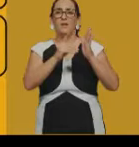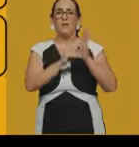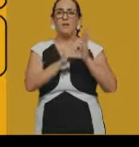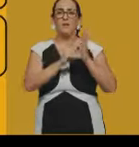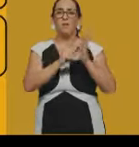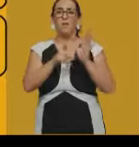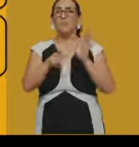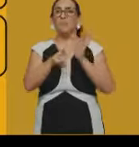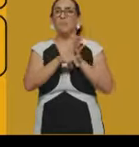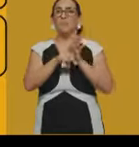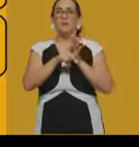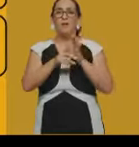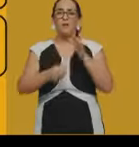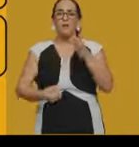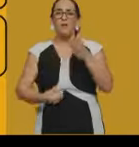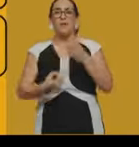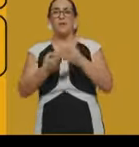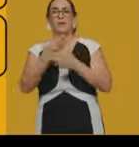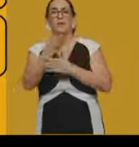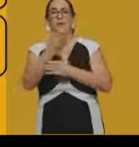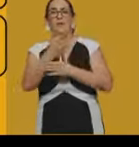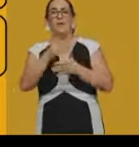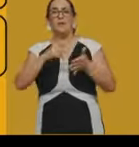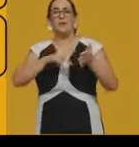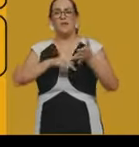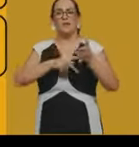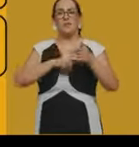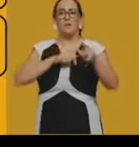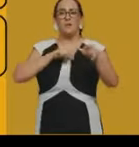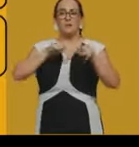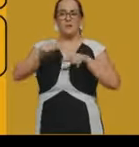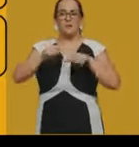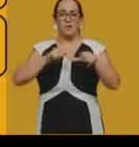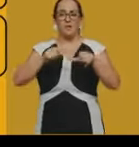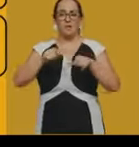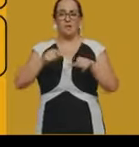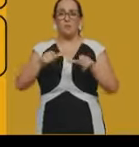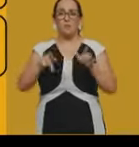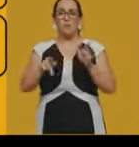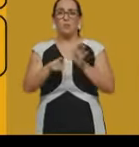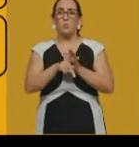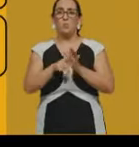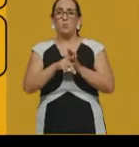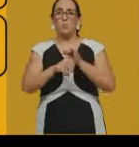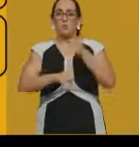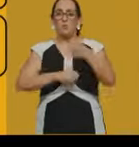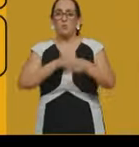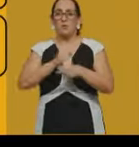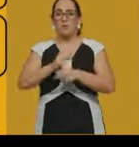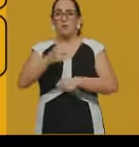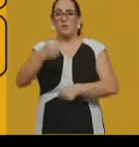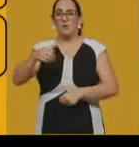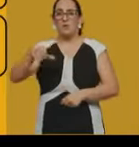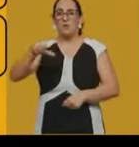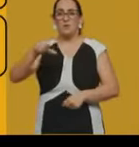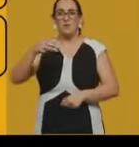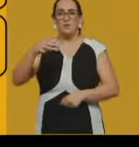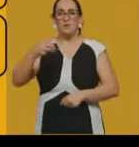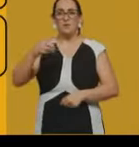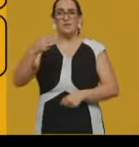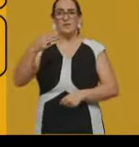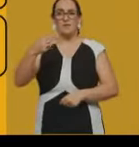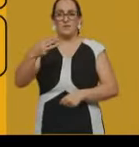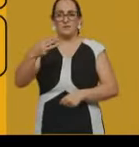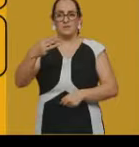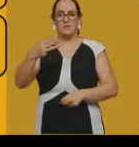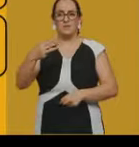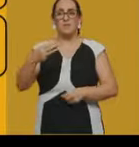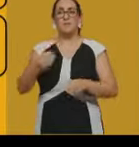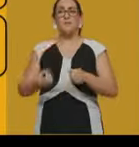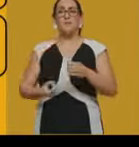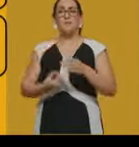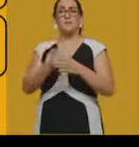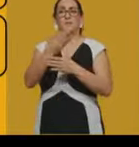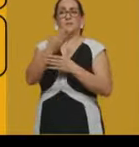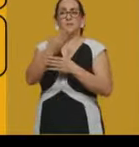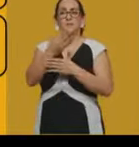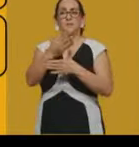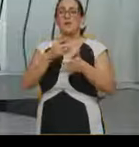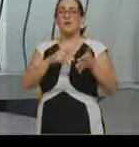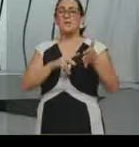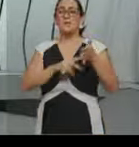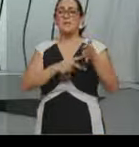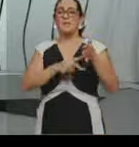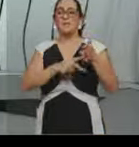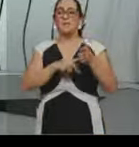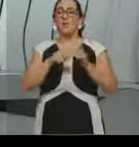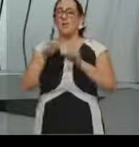trabalhadores, né, a gente tem aqui em 1903 o sindicato de trabalhadores da indústria e das empresas rurais, ou perdão, da agricultura, né, e das